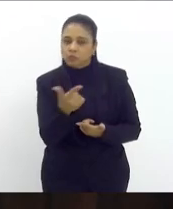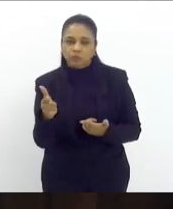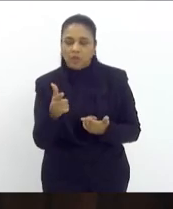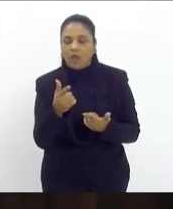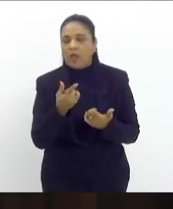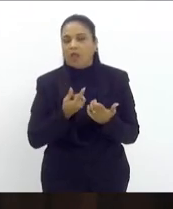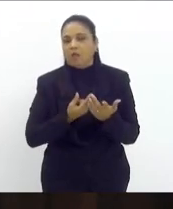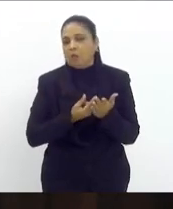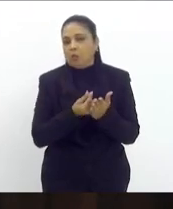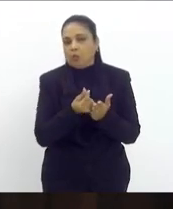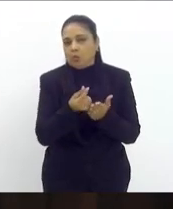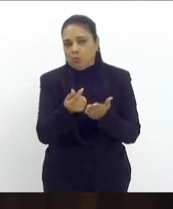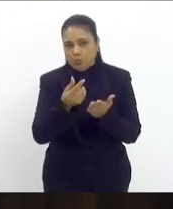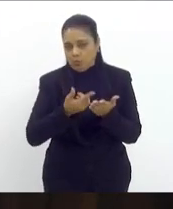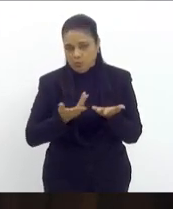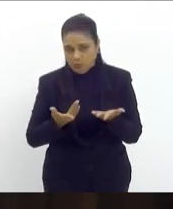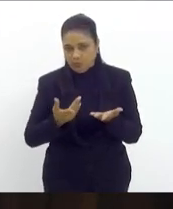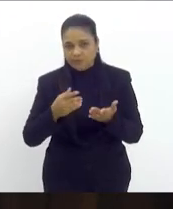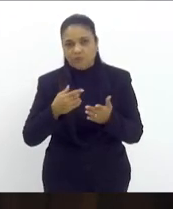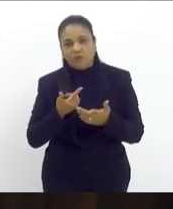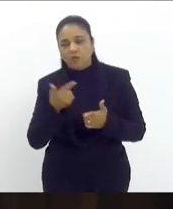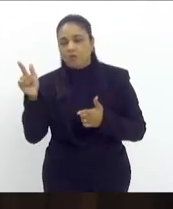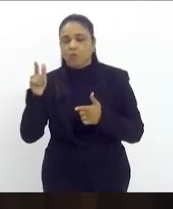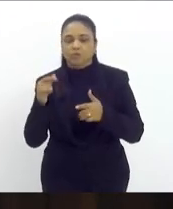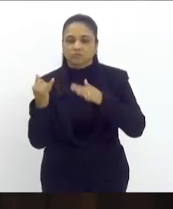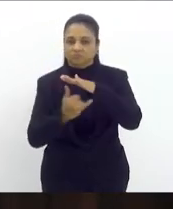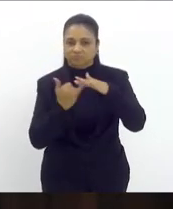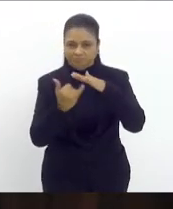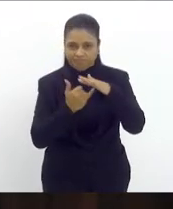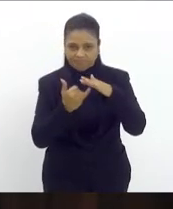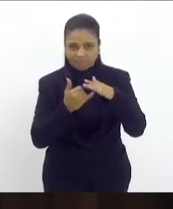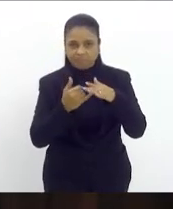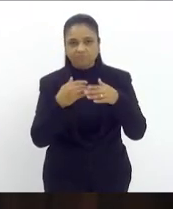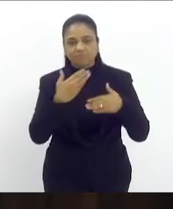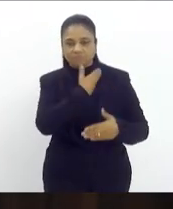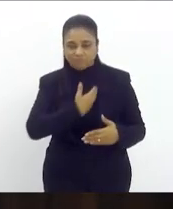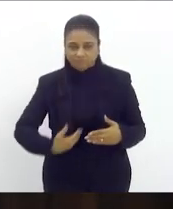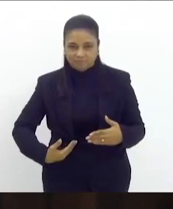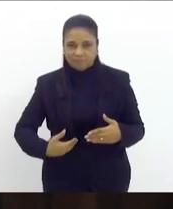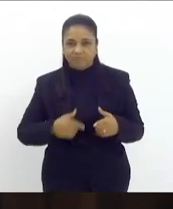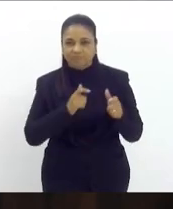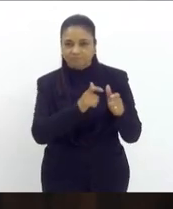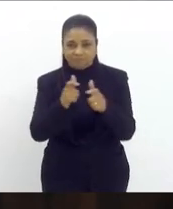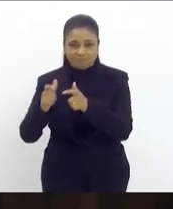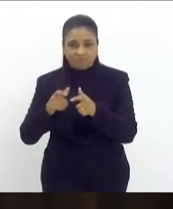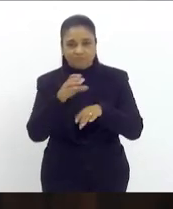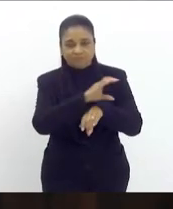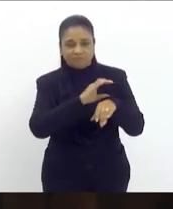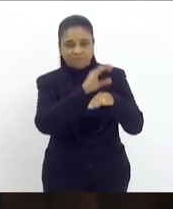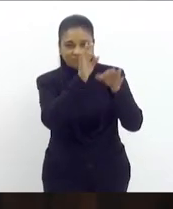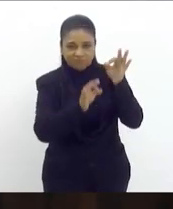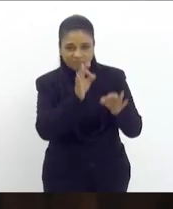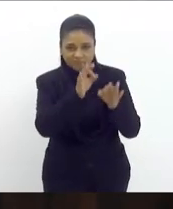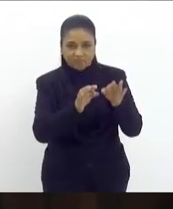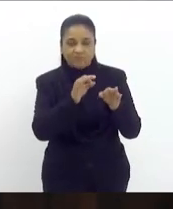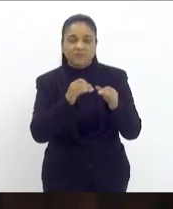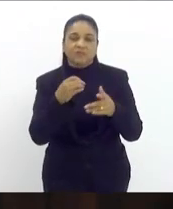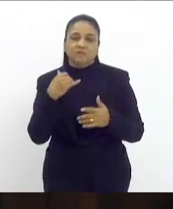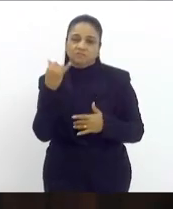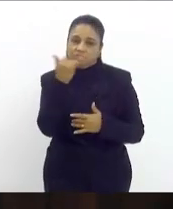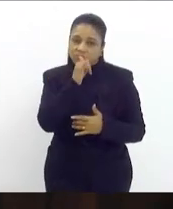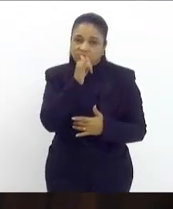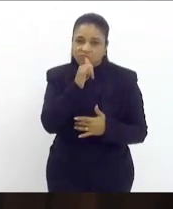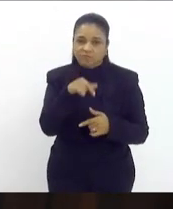utilidade pública e da outras providências. Dependendo de pareceres das comissões Constituição e Justiça de Minas e Energia,